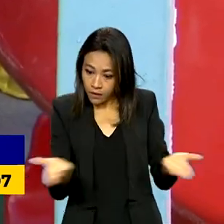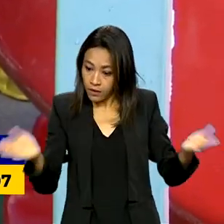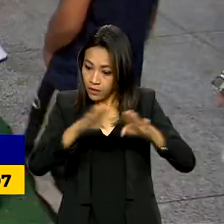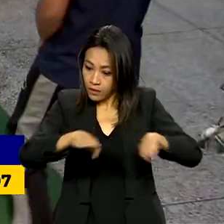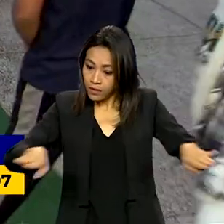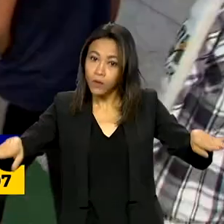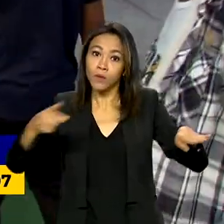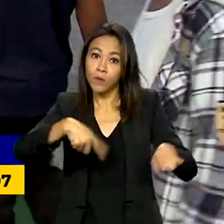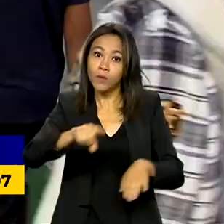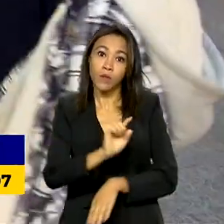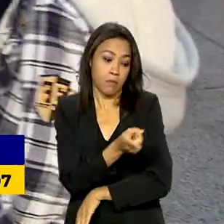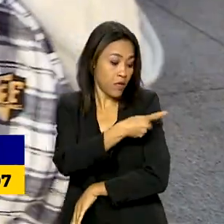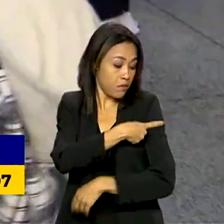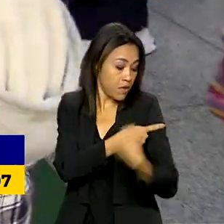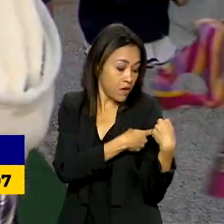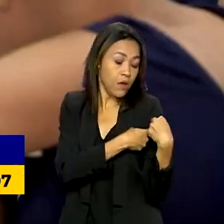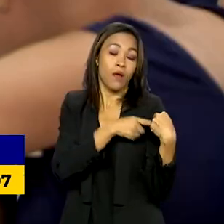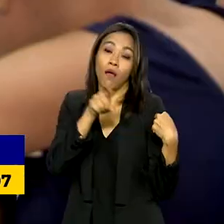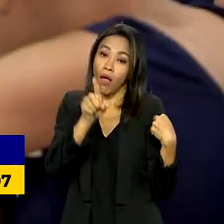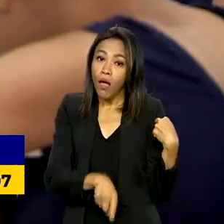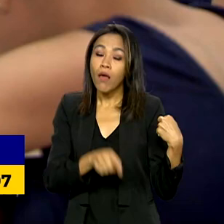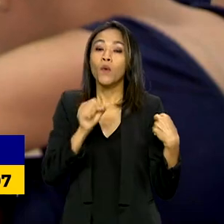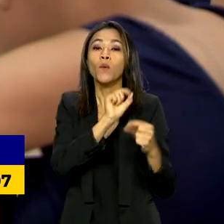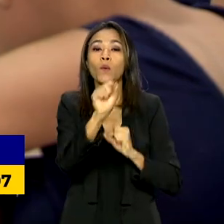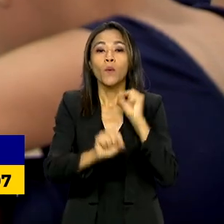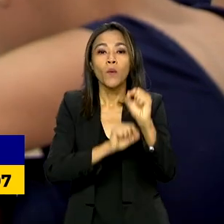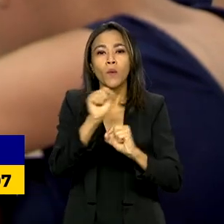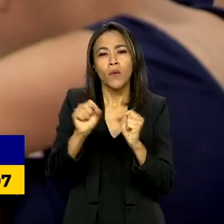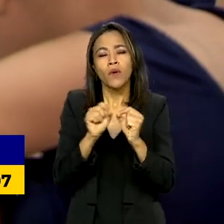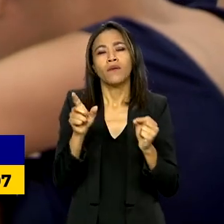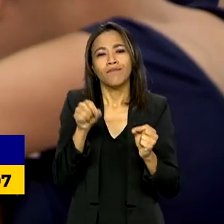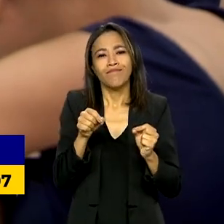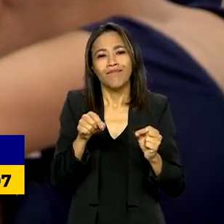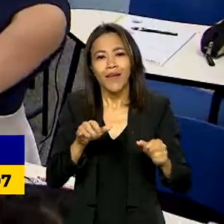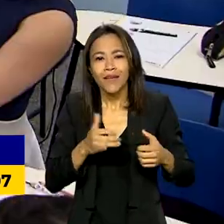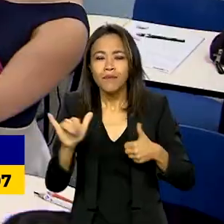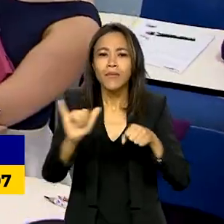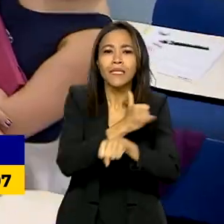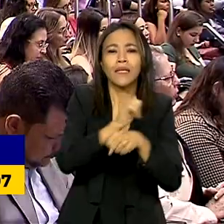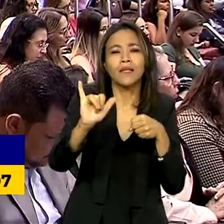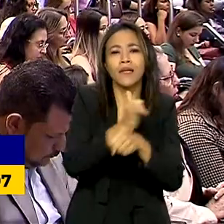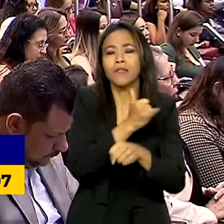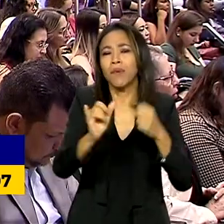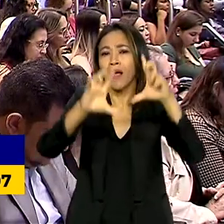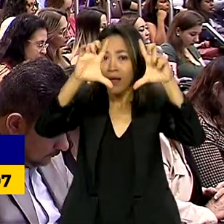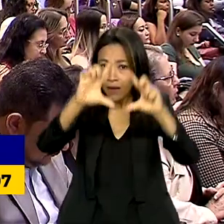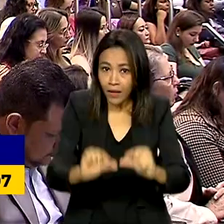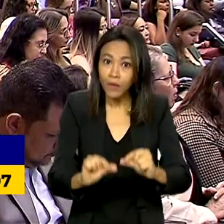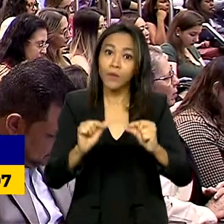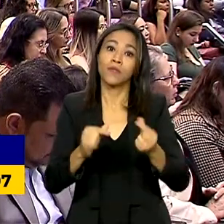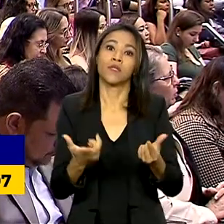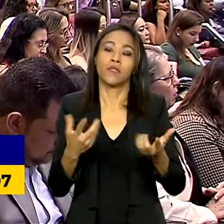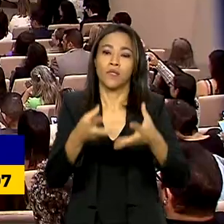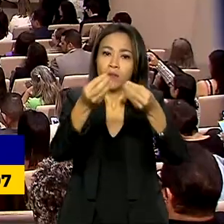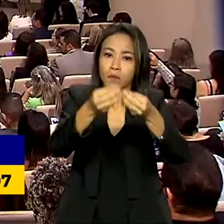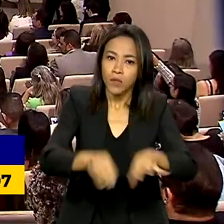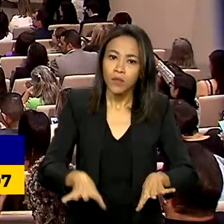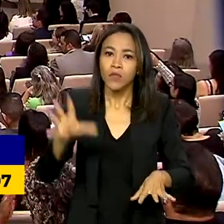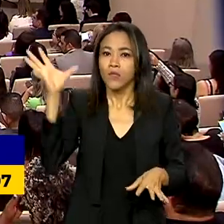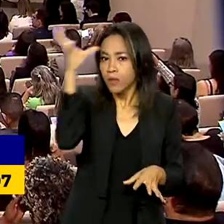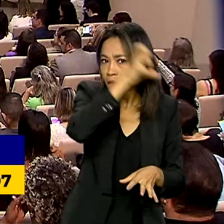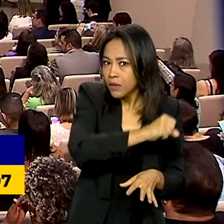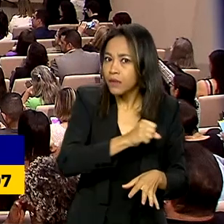primeiras séries é um dos caminhos para reduzir distâncias do nível educacional e de aprendizado entre